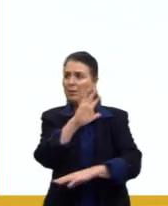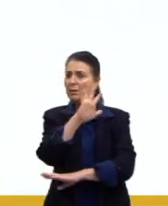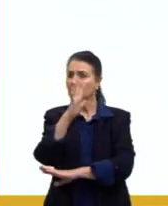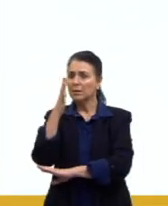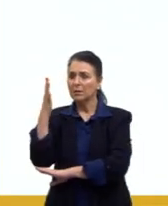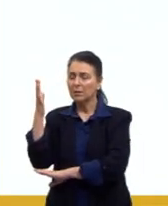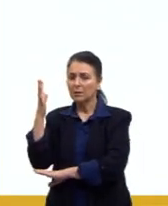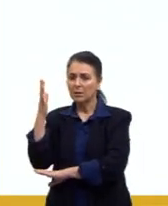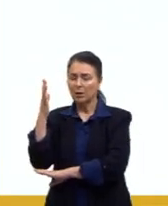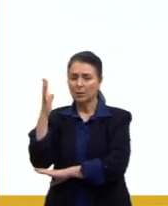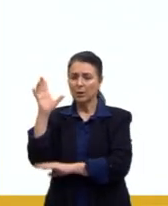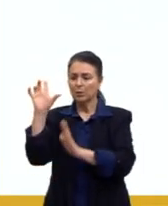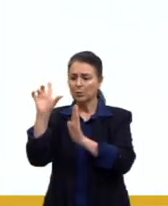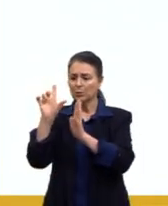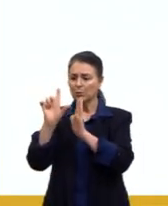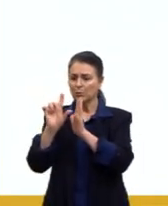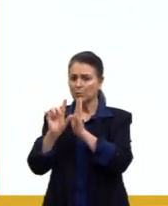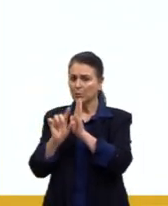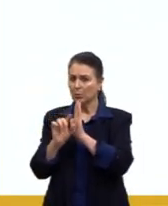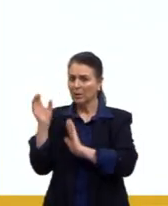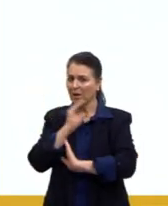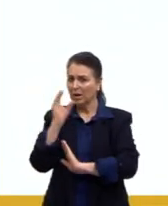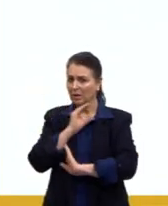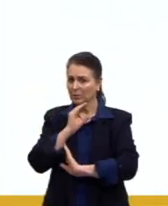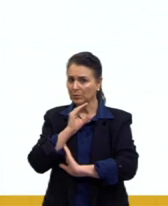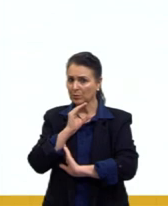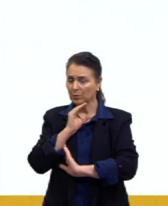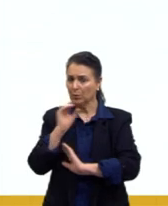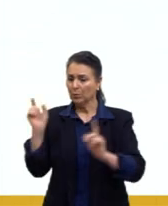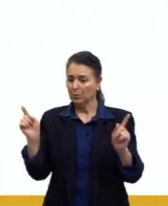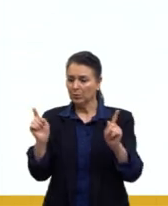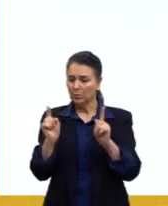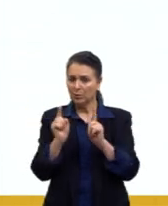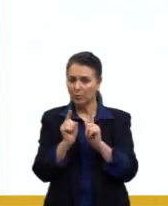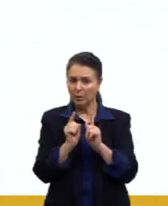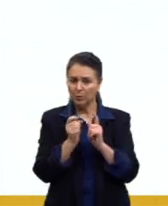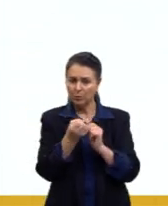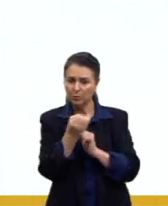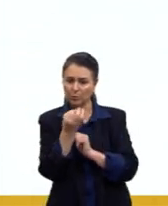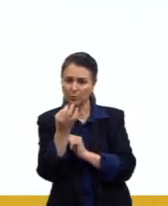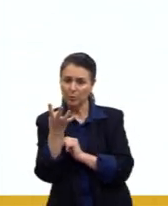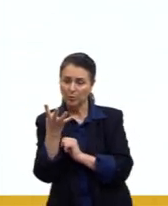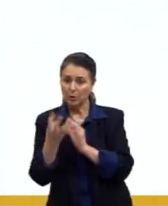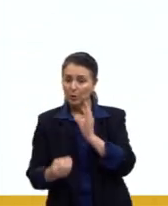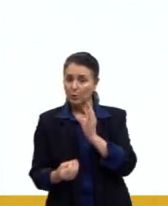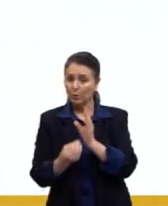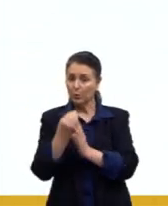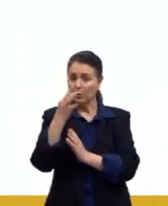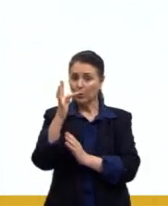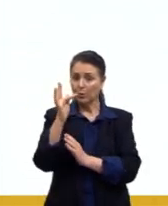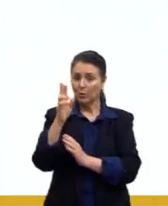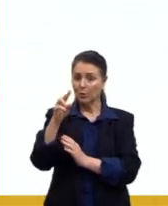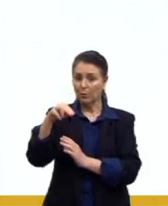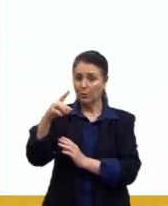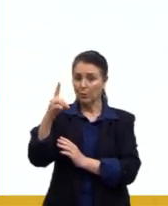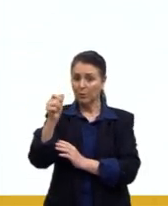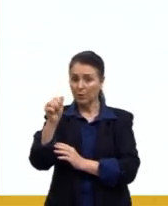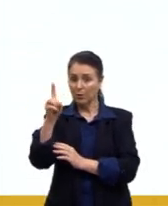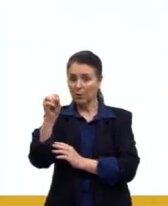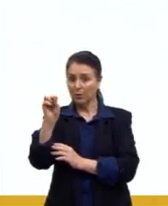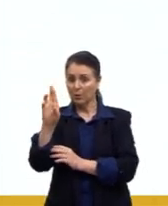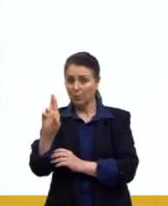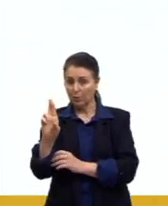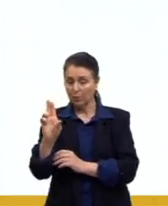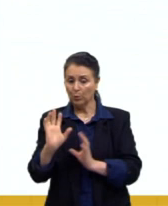repentina redução do tamanho da população e o efeito fundador, ele ocorre quando uma população